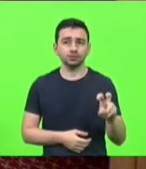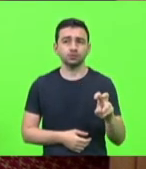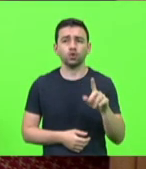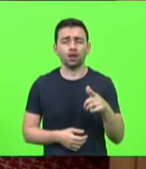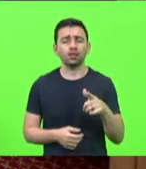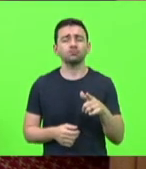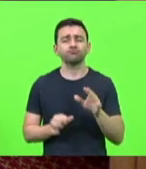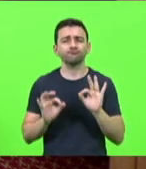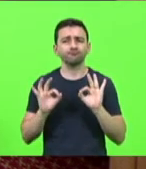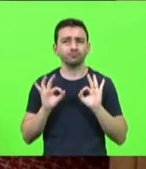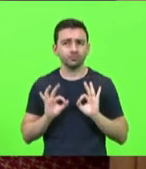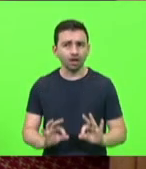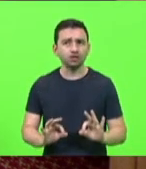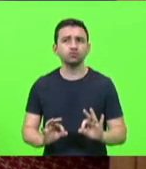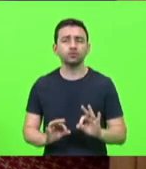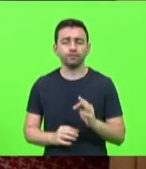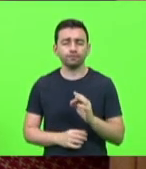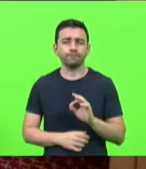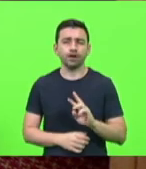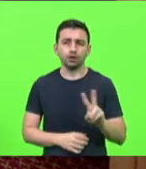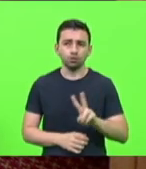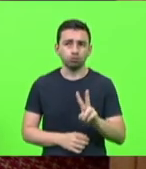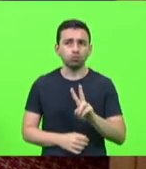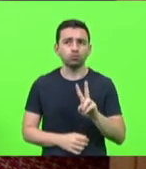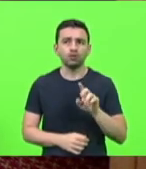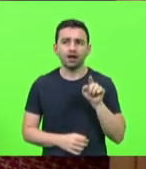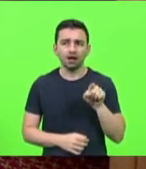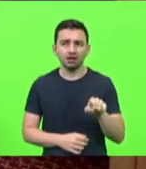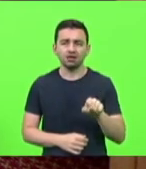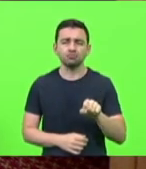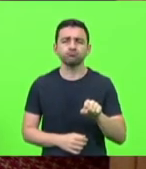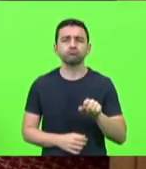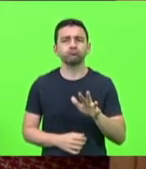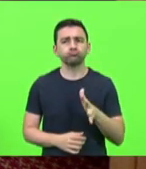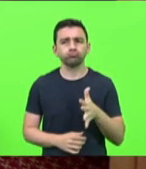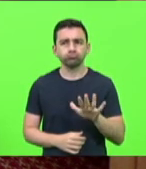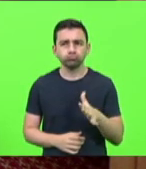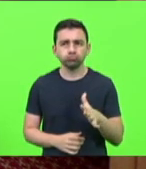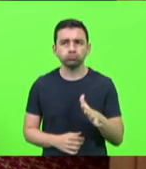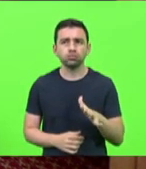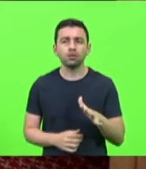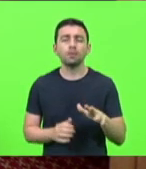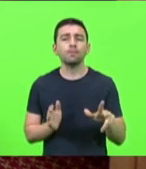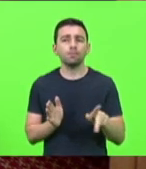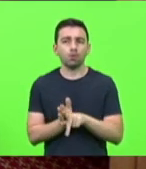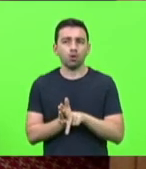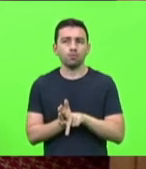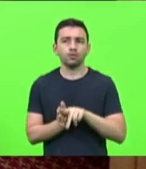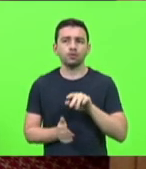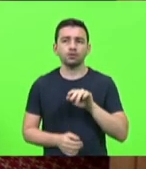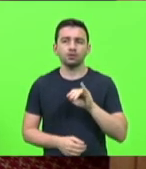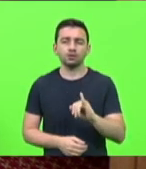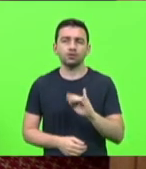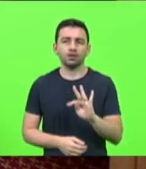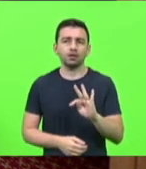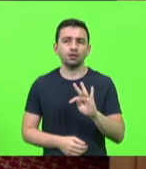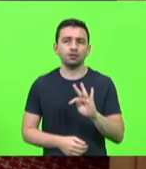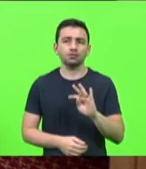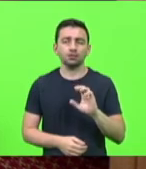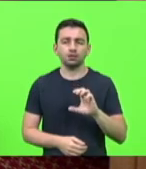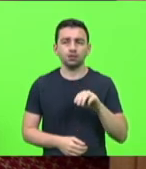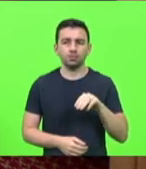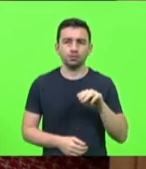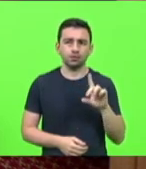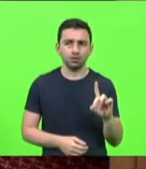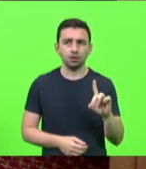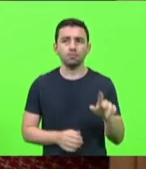as importâncias da base de cálculo para a líquida do ITCMD no seu artigo 9º